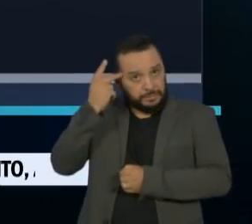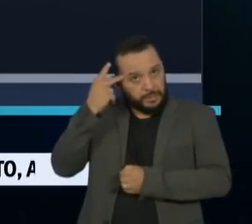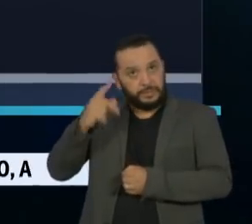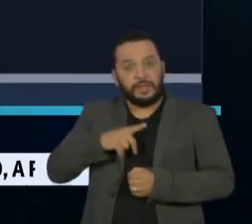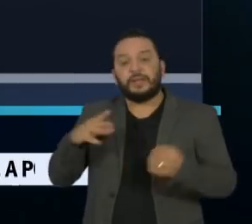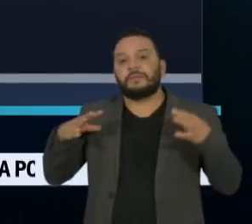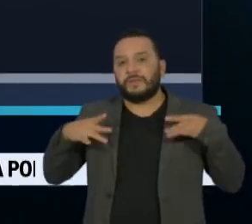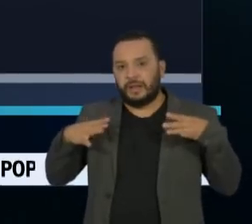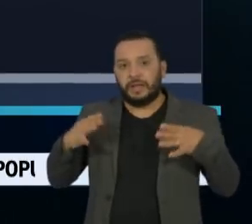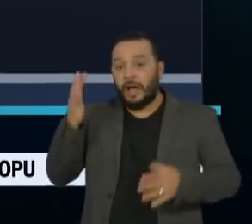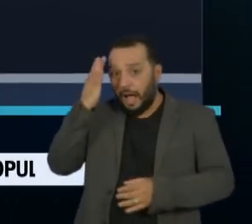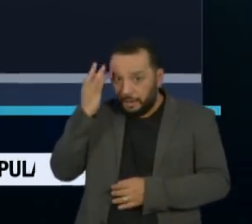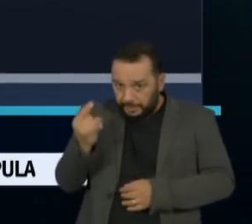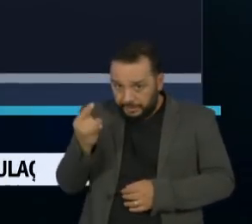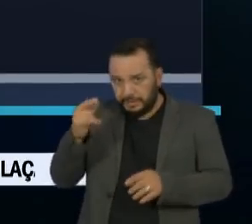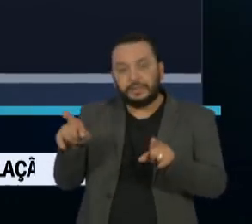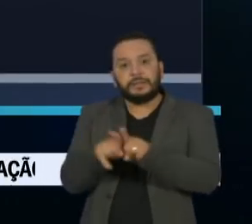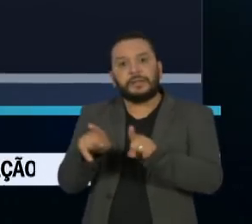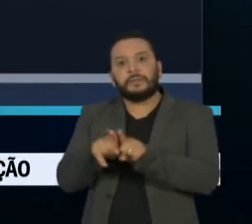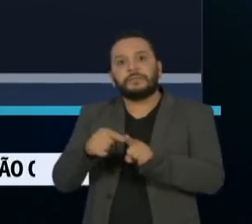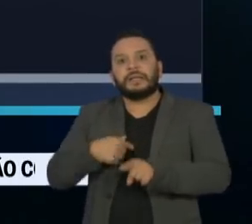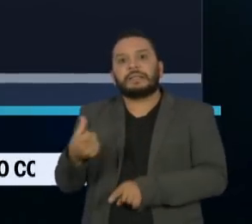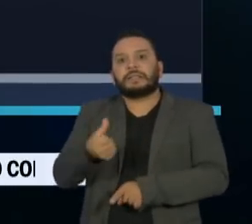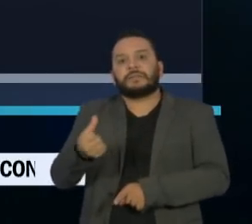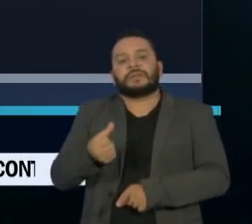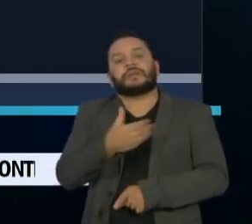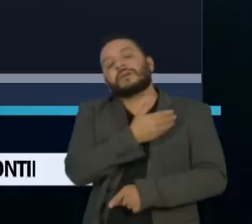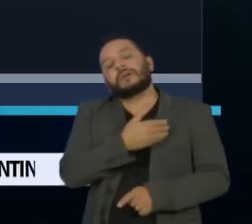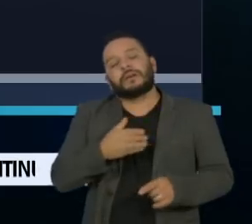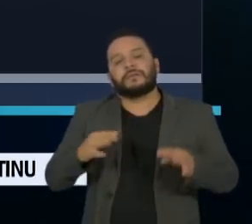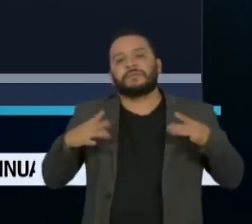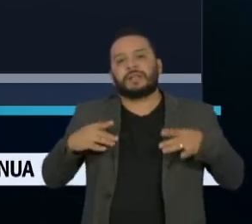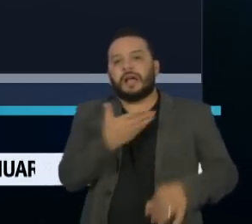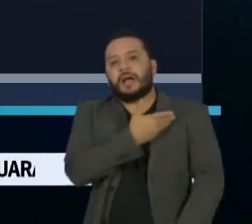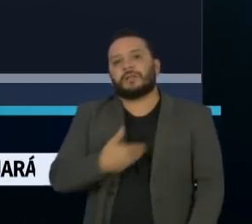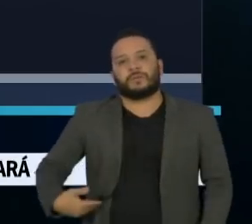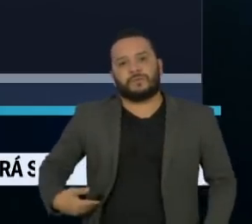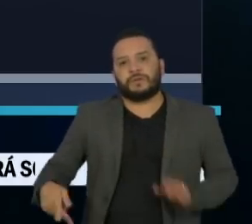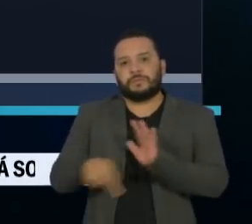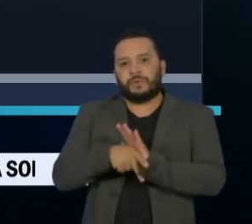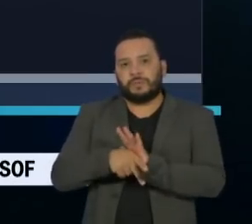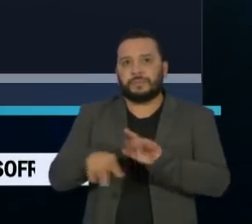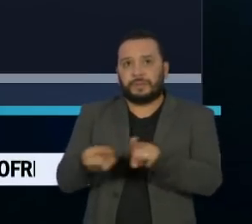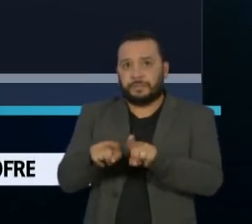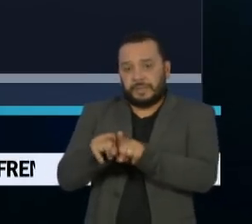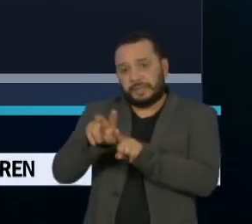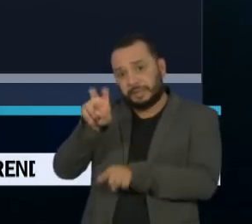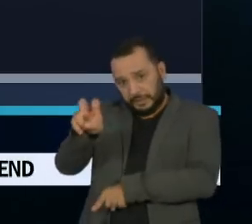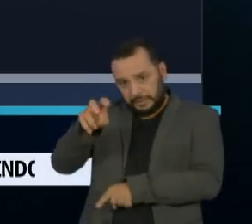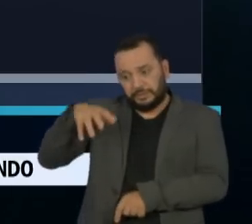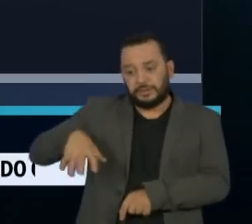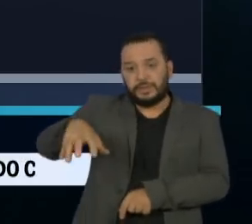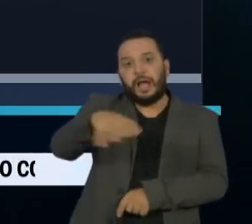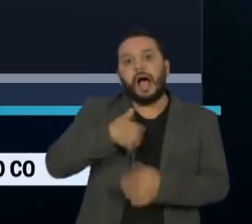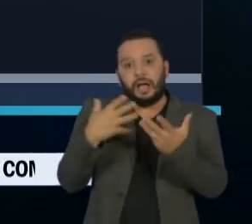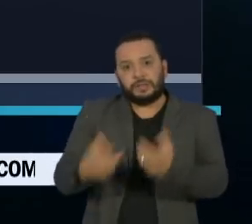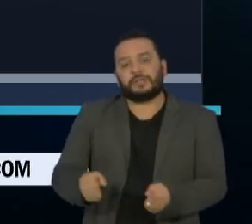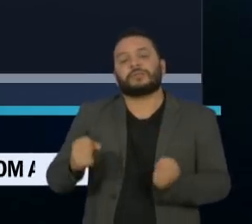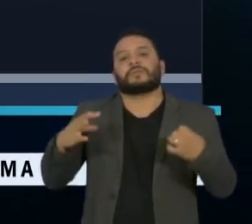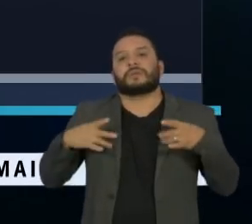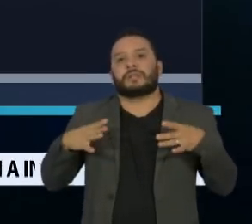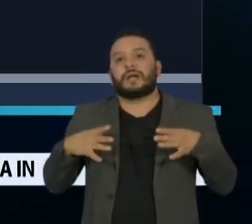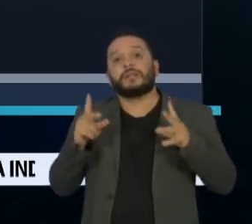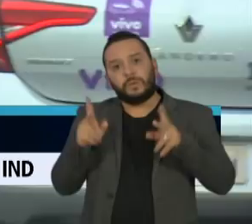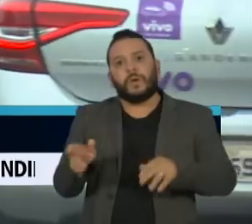feriado amanhã e ponto facultativo na sexta. Cinco cidades aderiram ao feriadão prolongado, como a